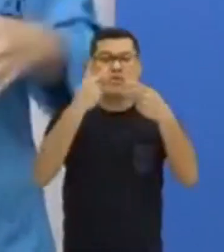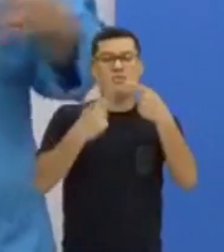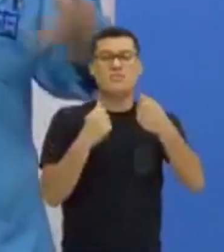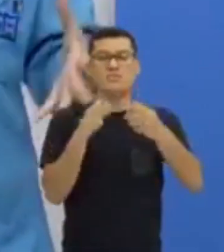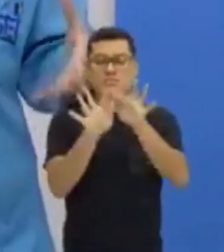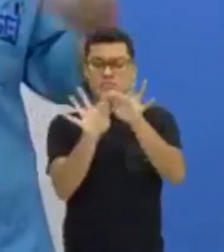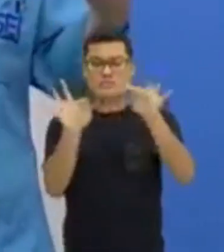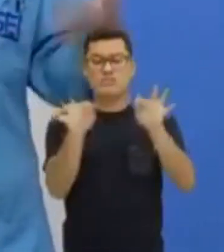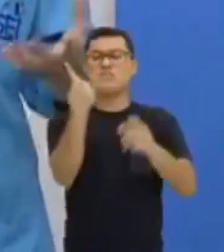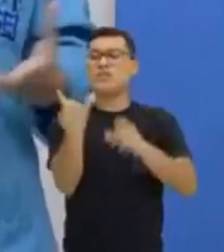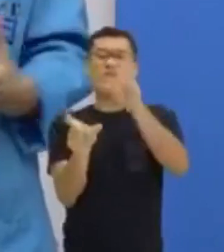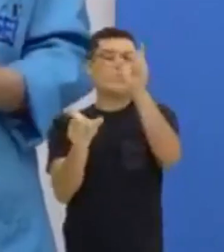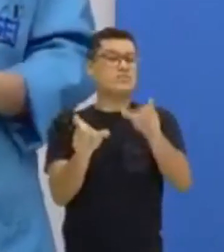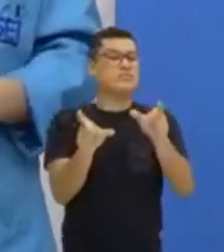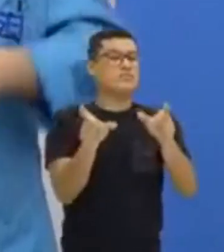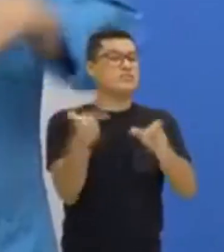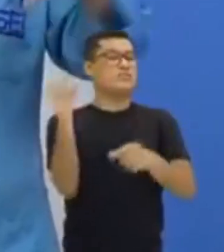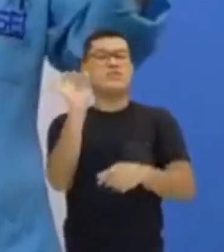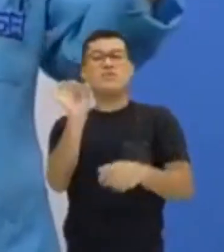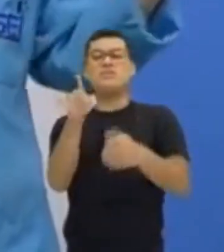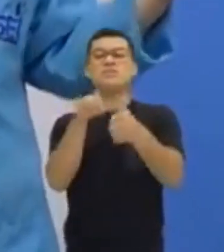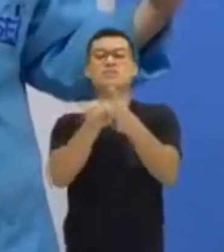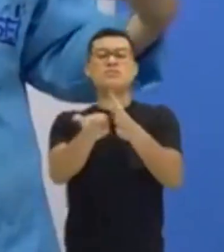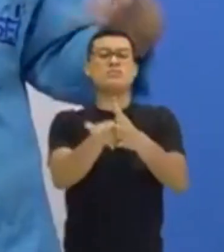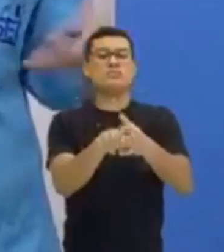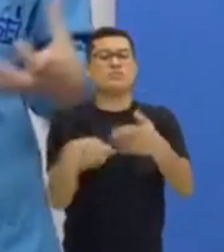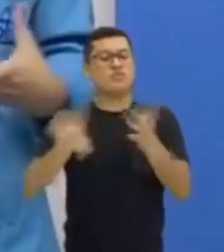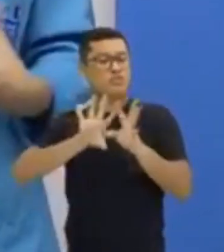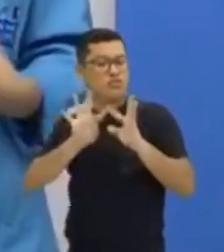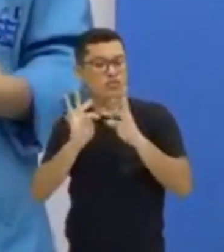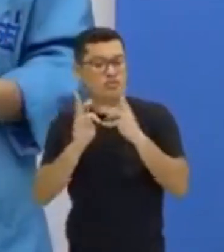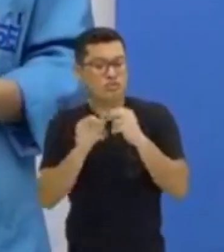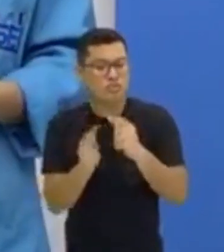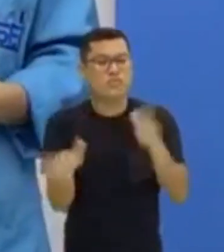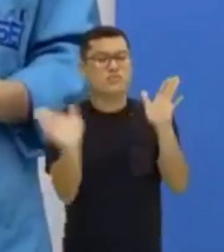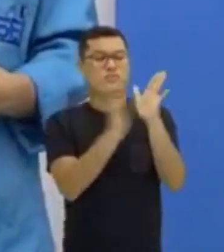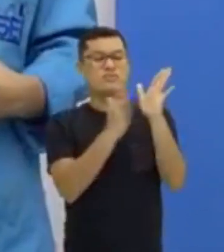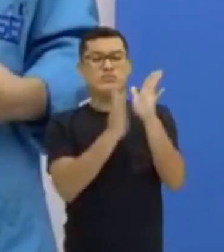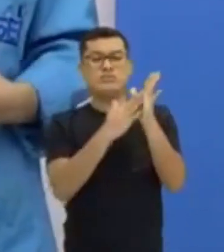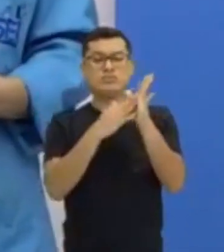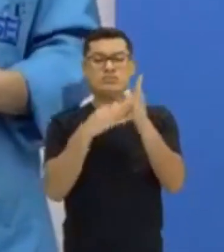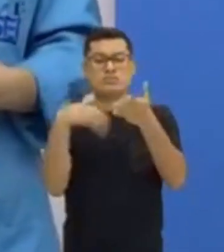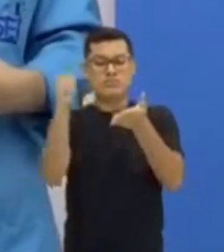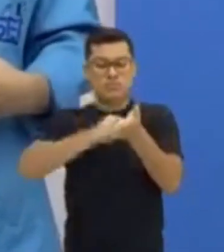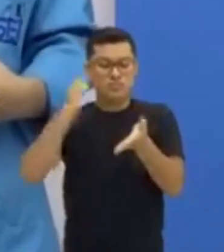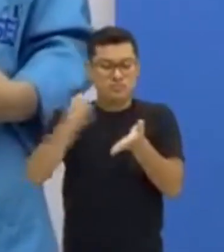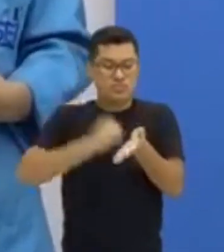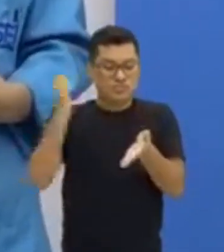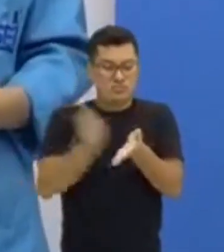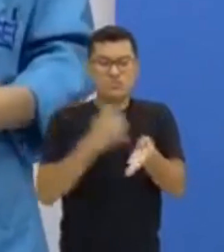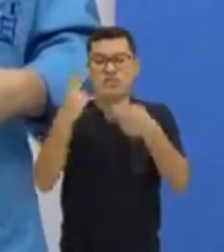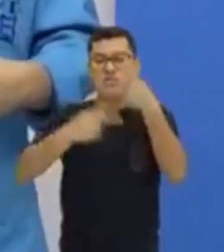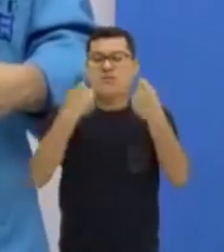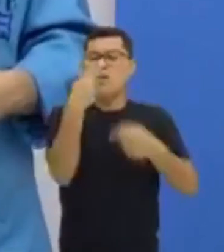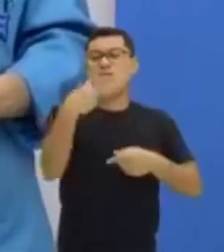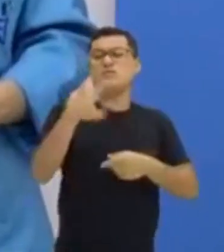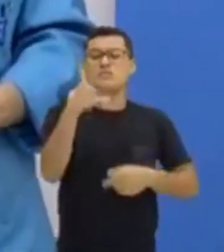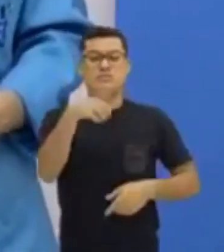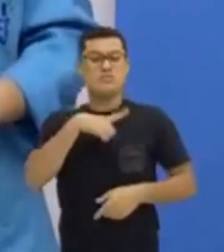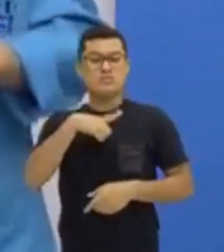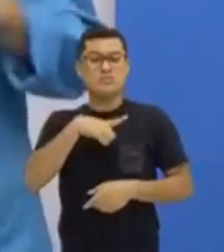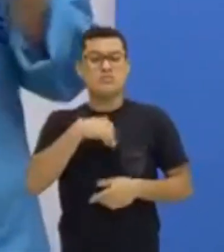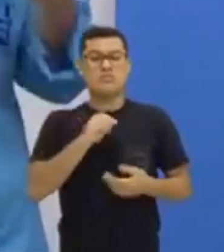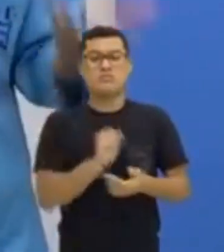Ser ou não ser, eis a questão. Com toda essa proposta do escritor, que é falar sobre a sua existência, de um